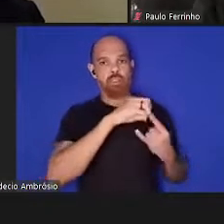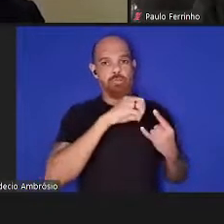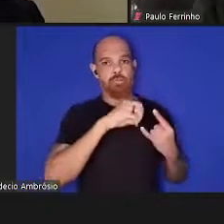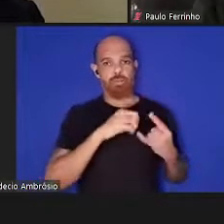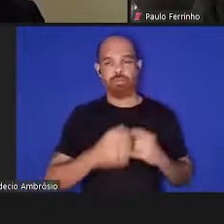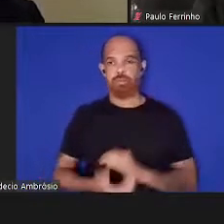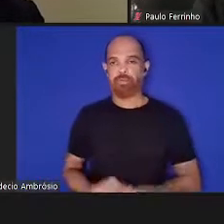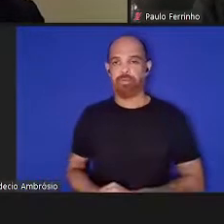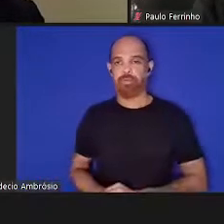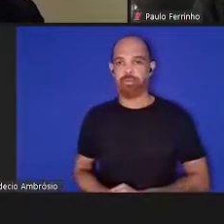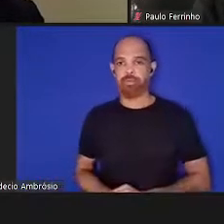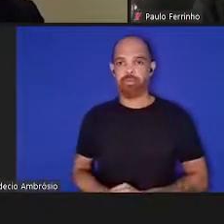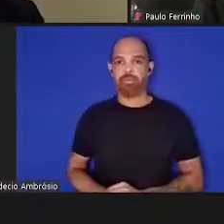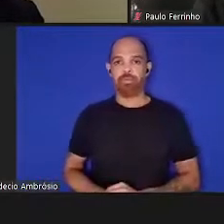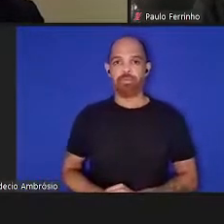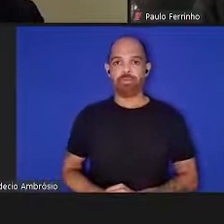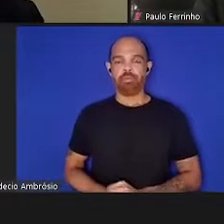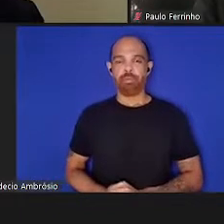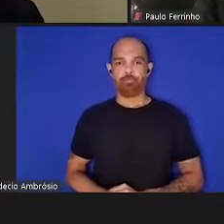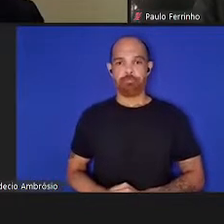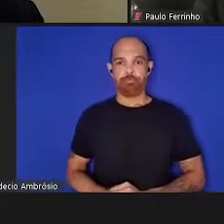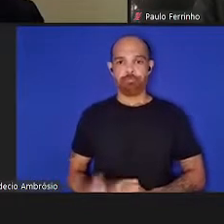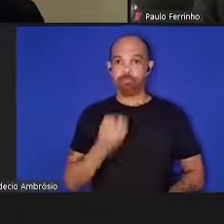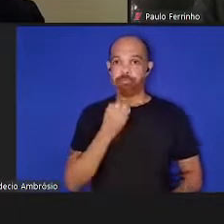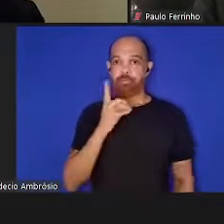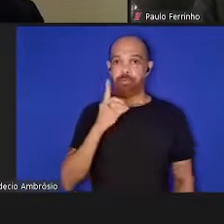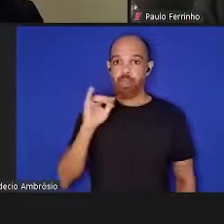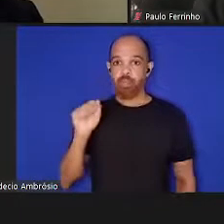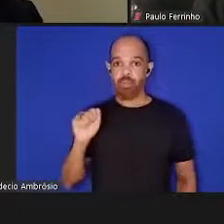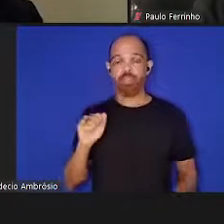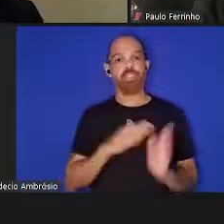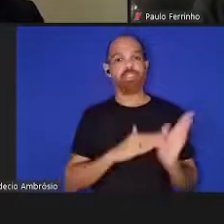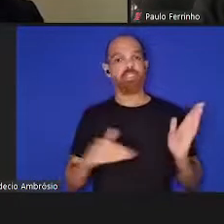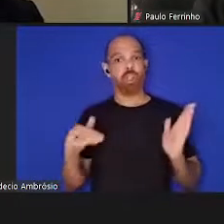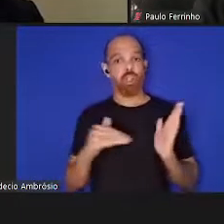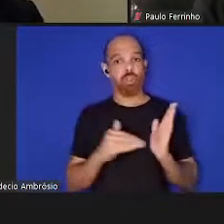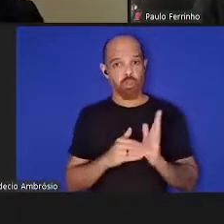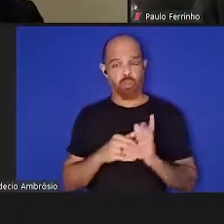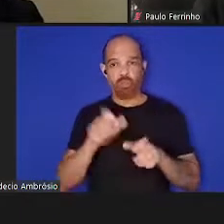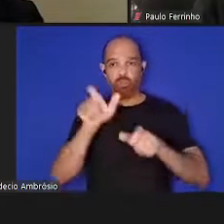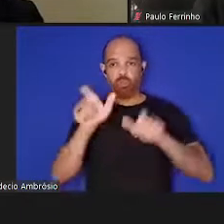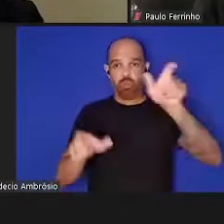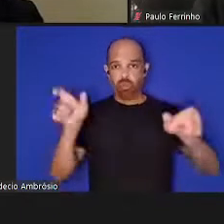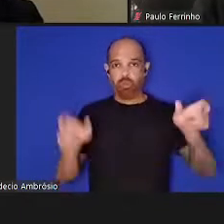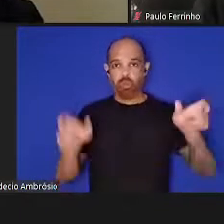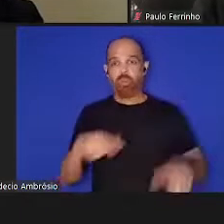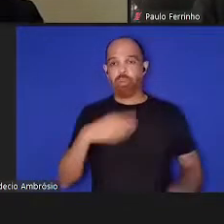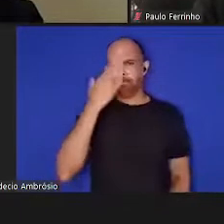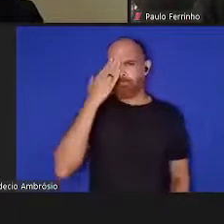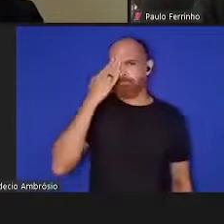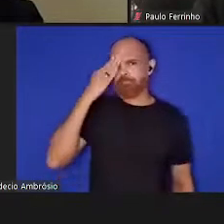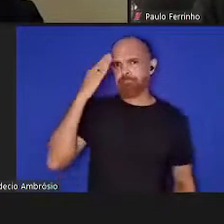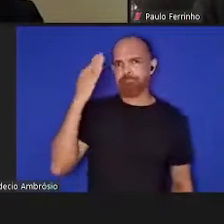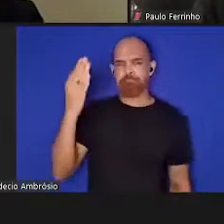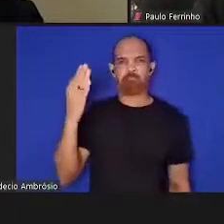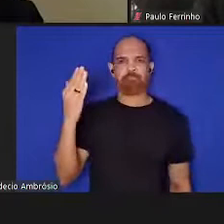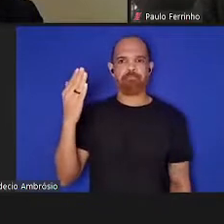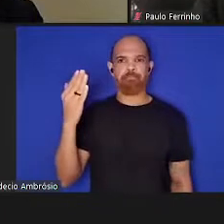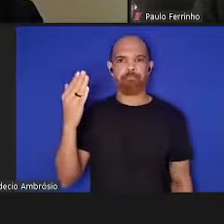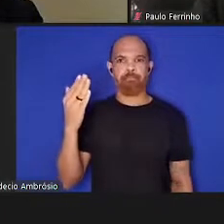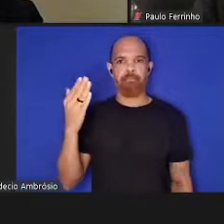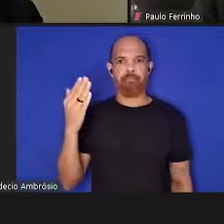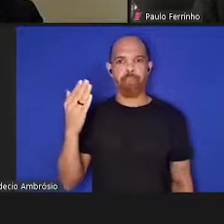Bom dia a todas e a todos. Eu agradeço muitíssimo a